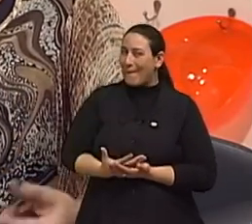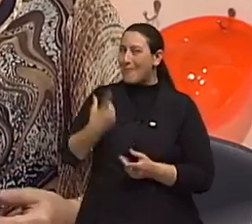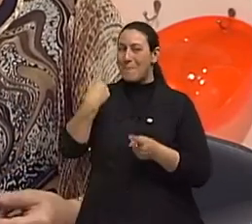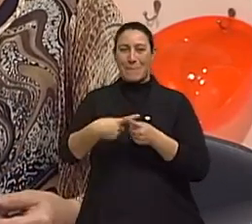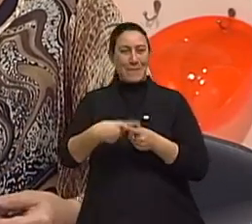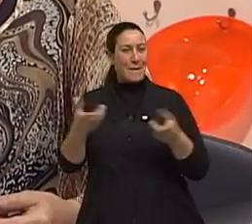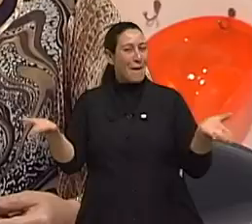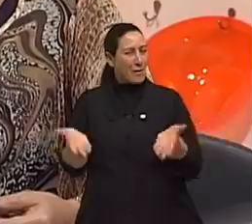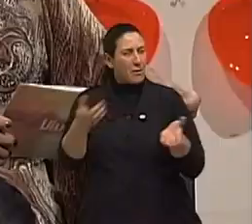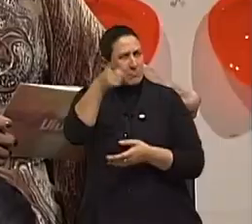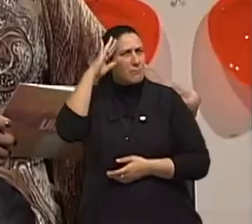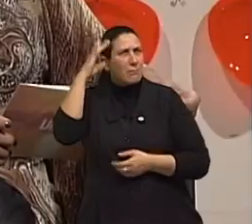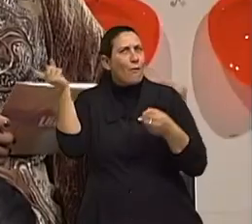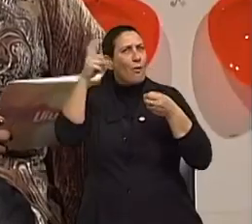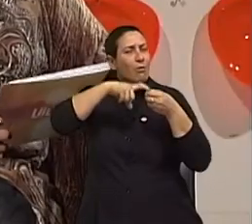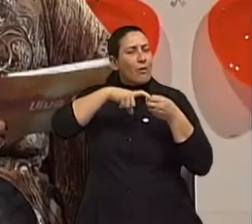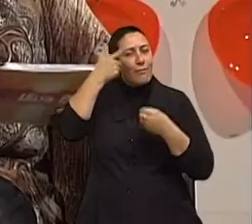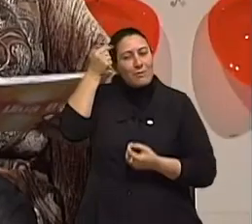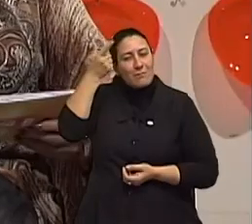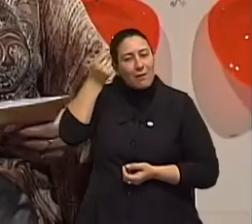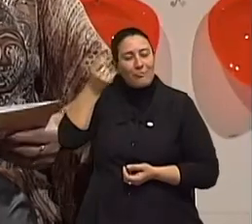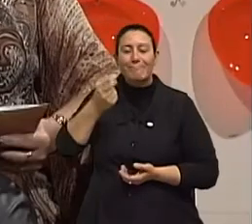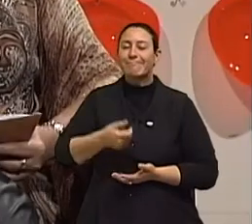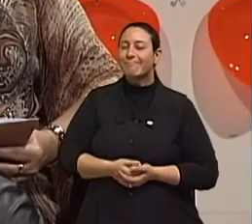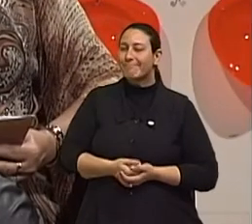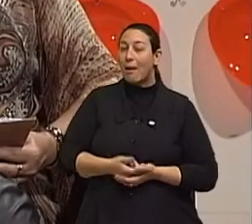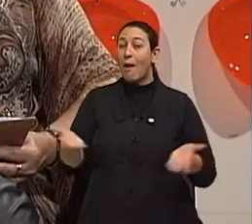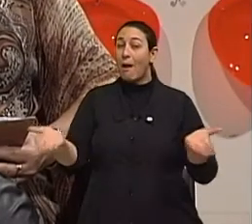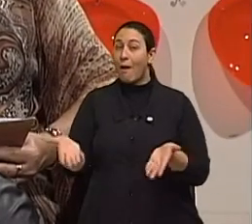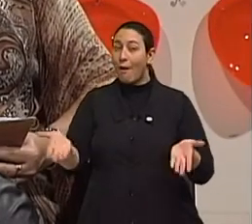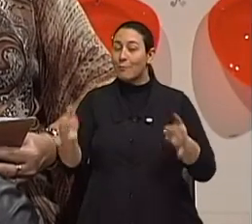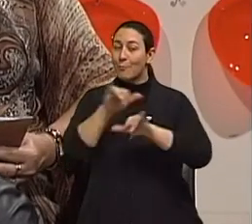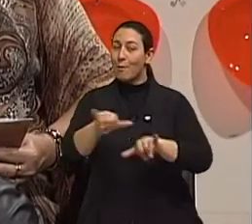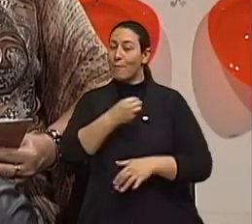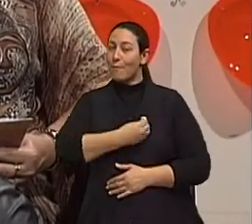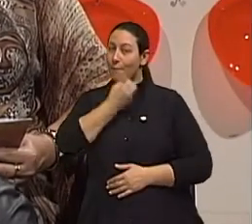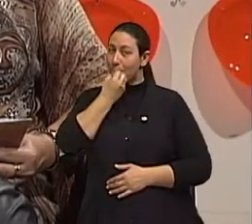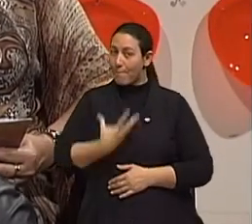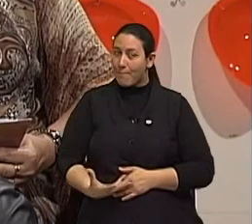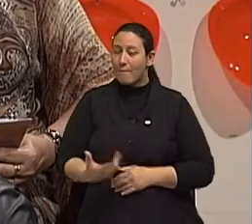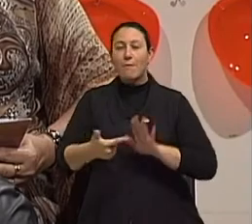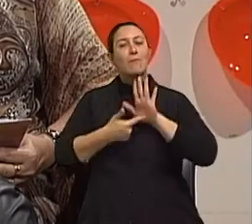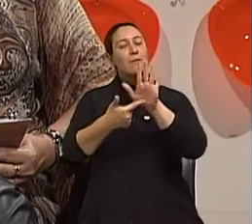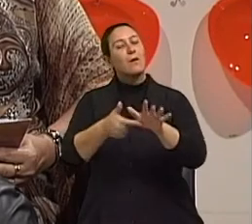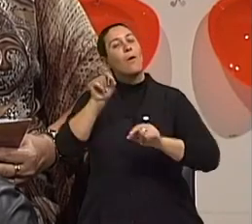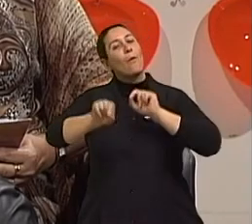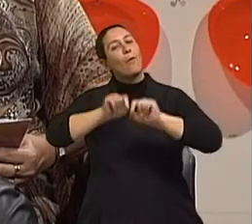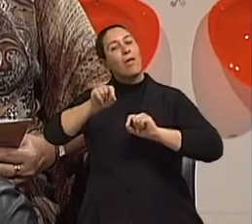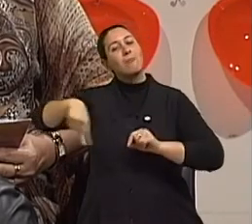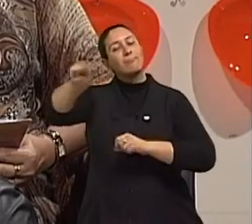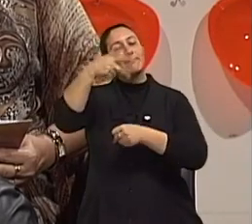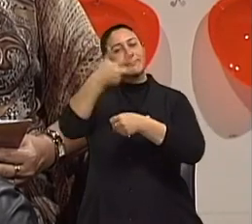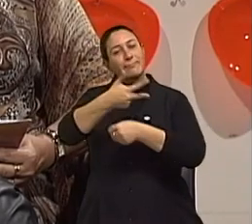voltar para a universidade? Ah, no Viva Bem de hoje nós vamos falar sobre idosos que decidiram voltar para a